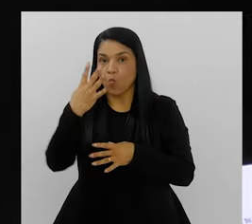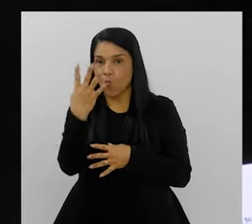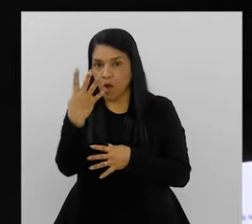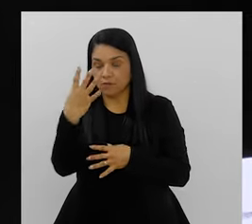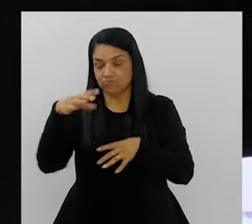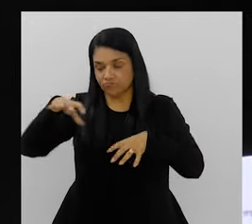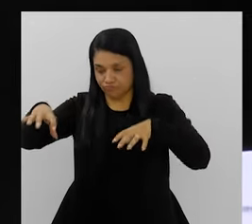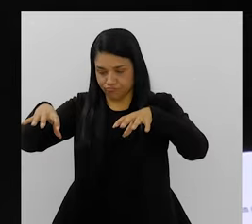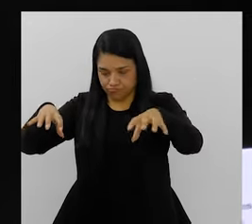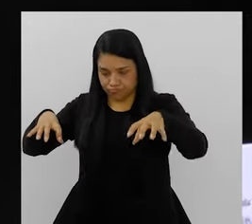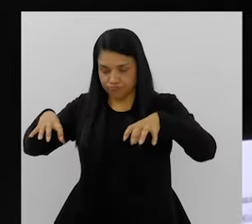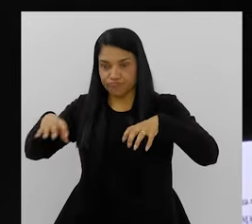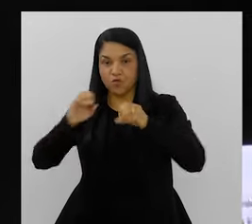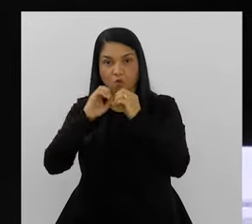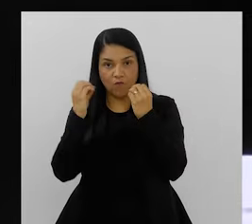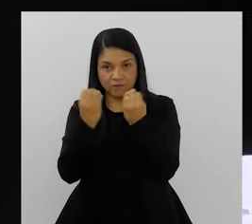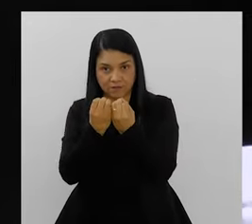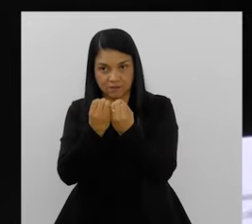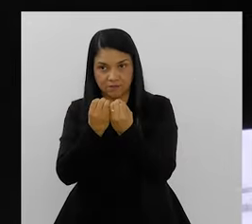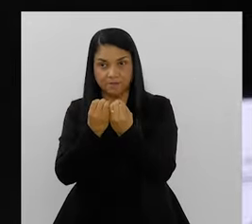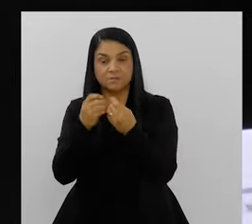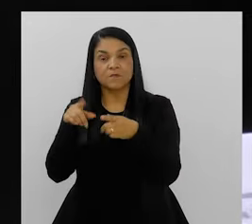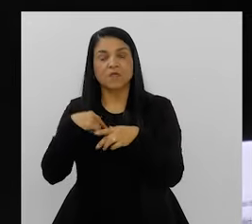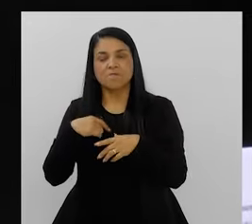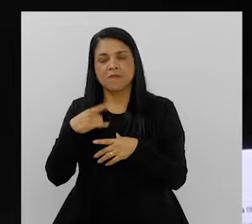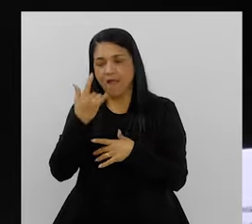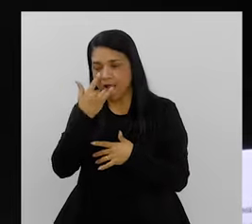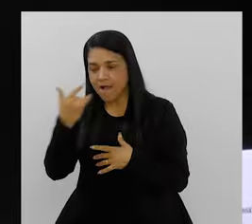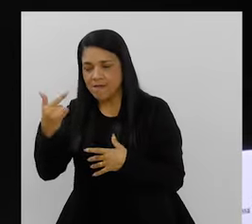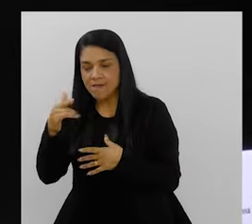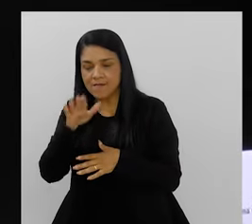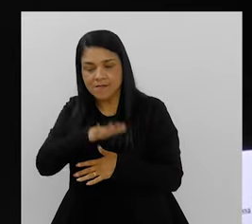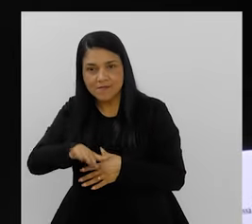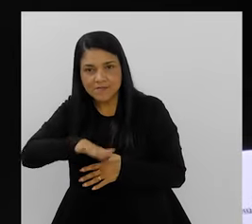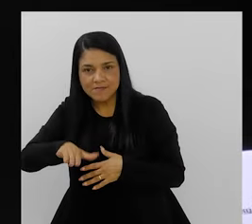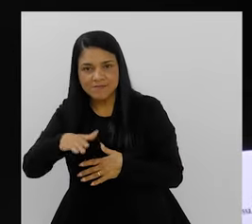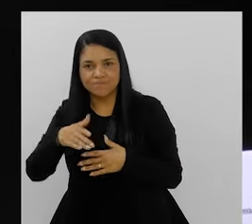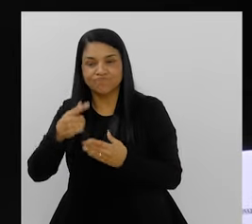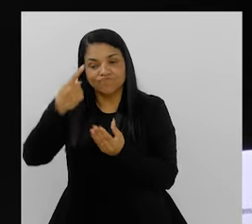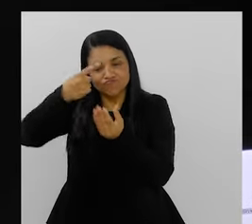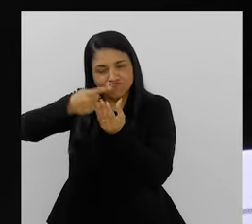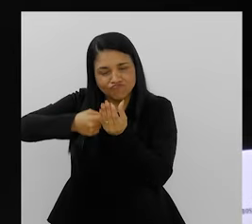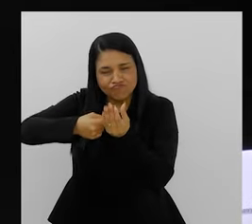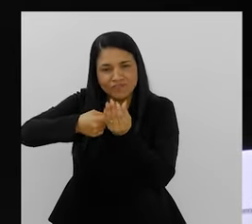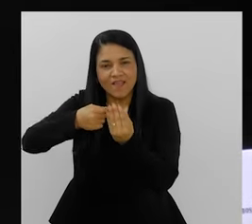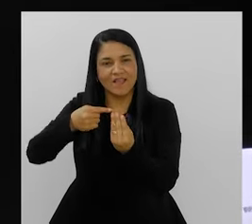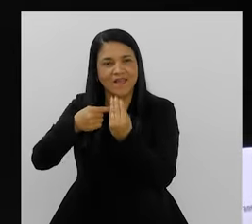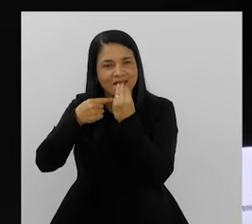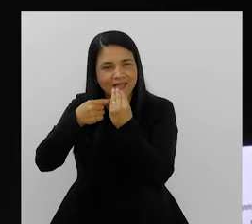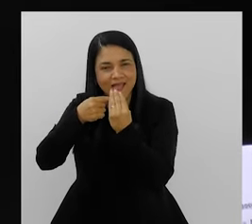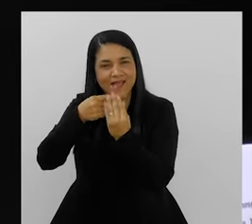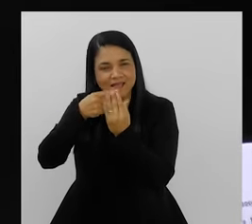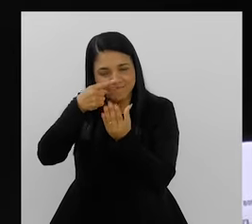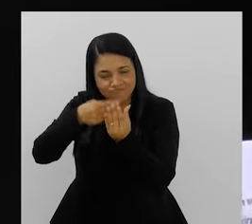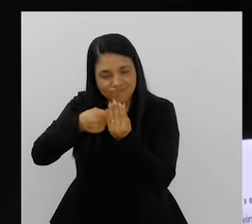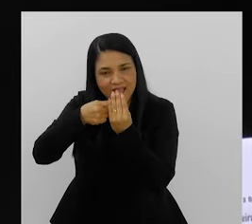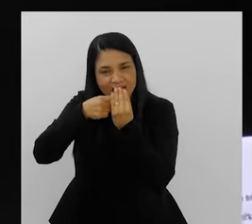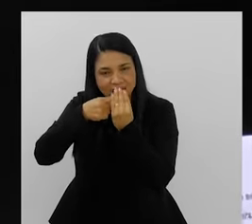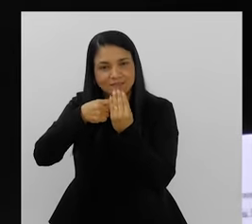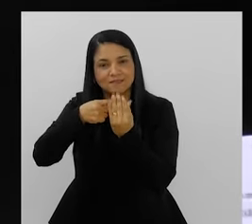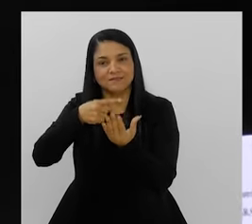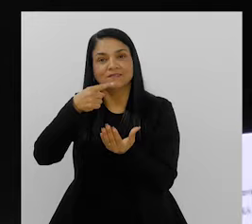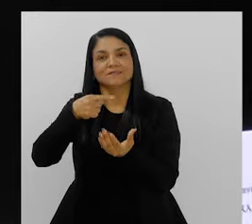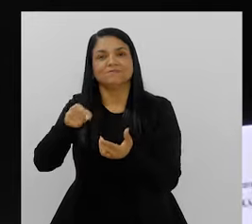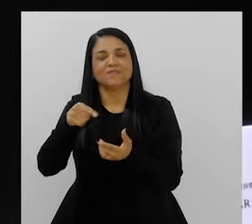oficina acontecia em um determinado lugar. Para atrair as crianças, a gente tem um cachorro quente, que é o